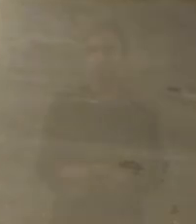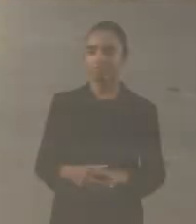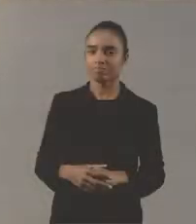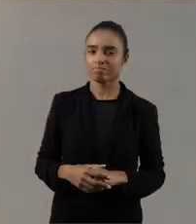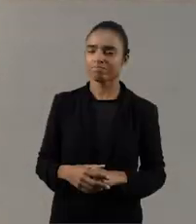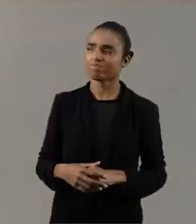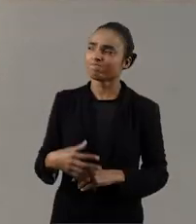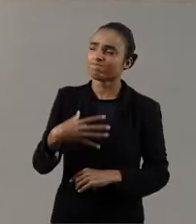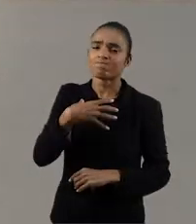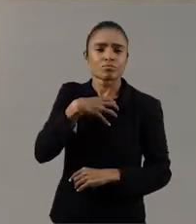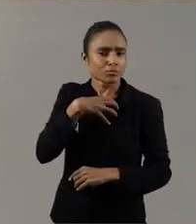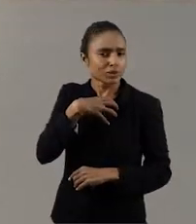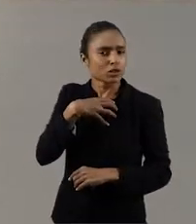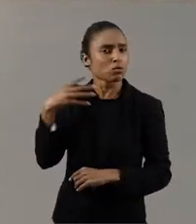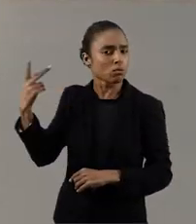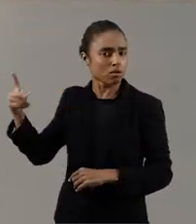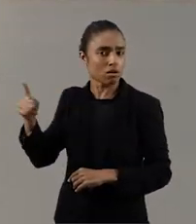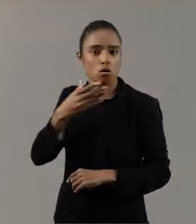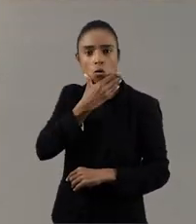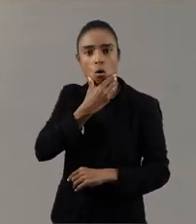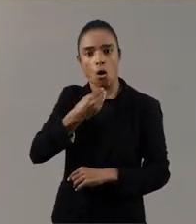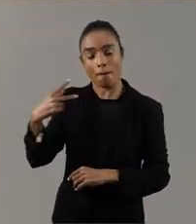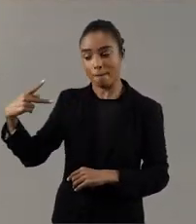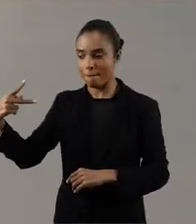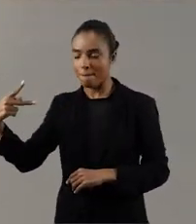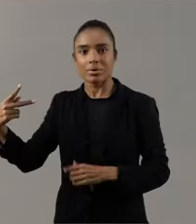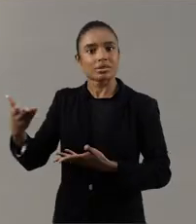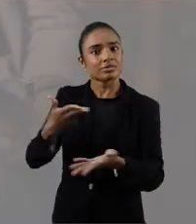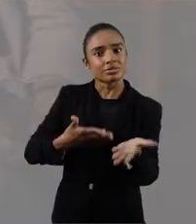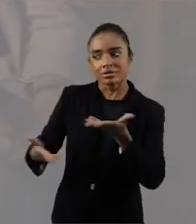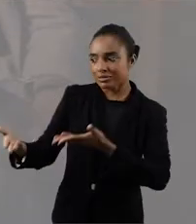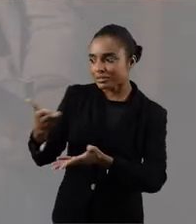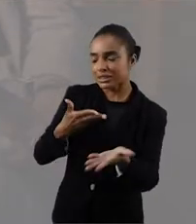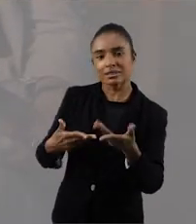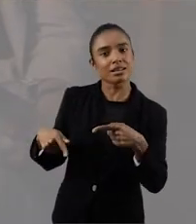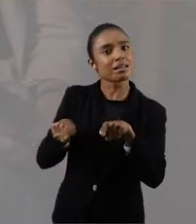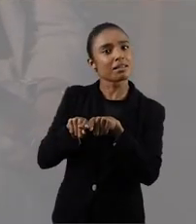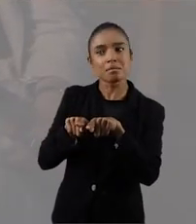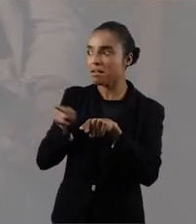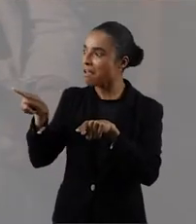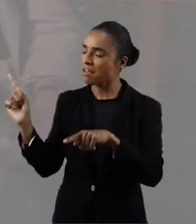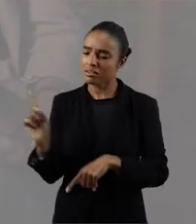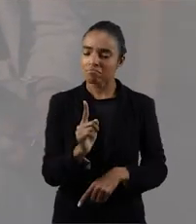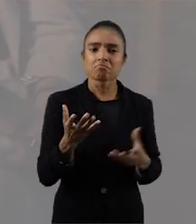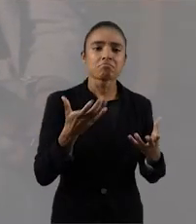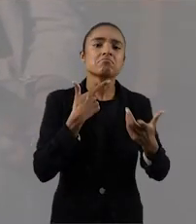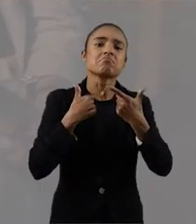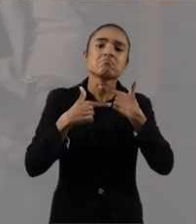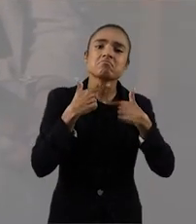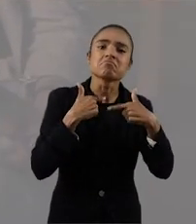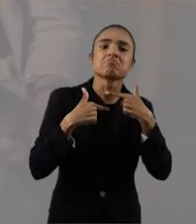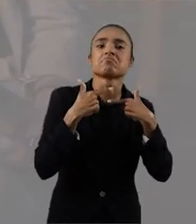Essa maneira de trabalhar foi fundamental, também um enorme prazer de ter um envolvimento absoluto do Paulo